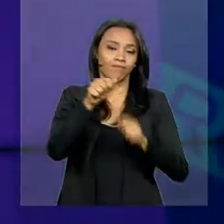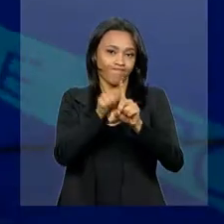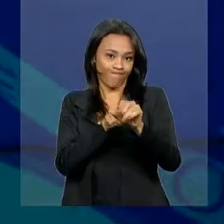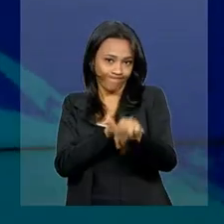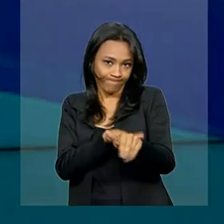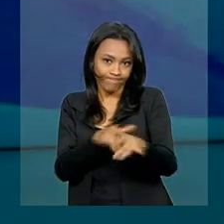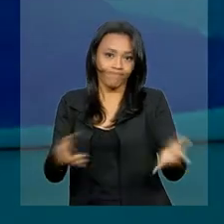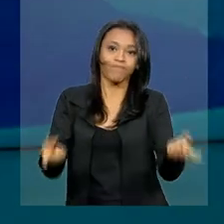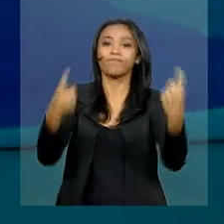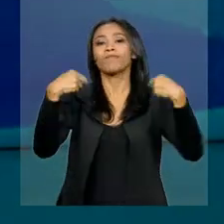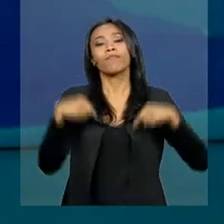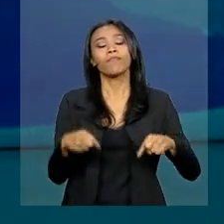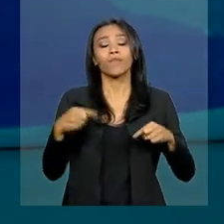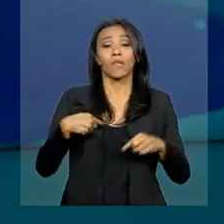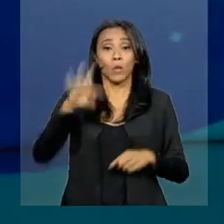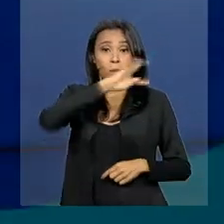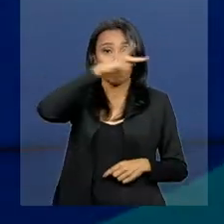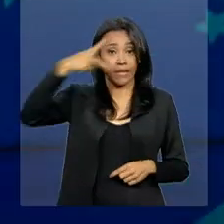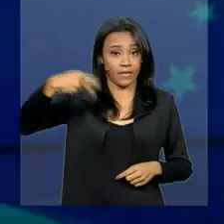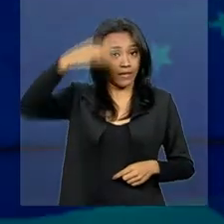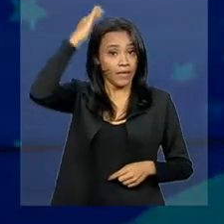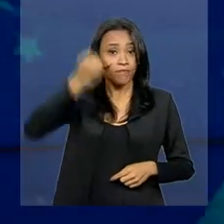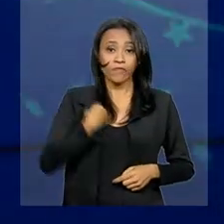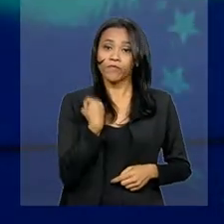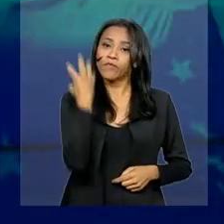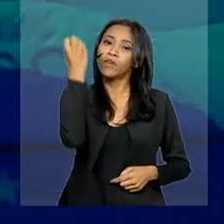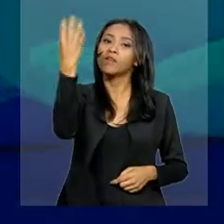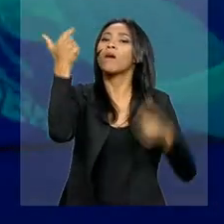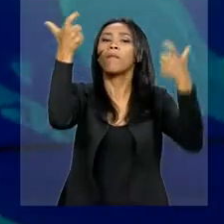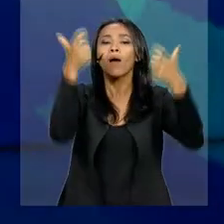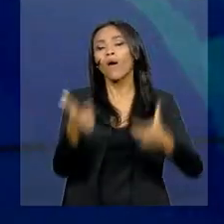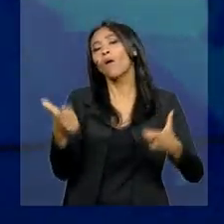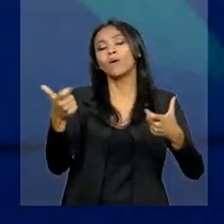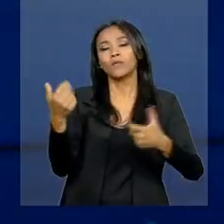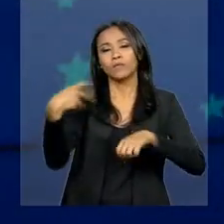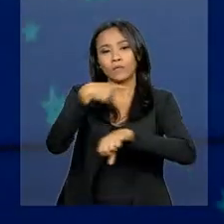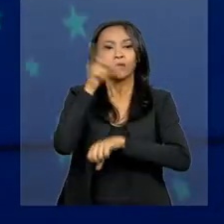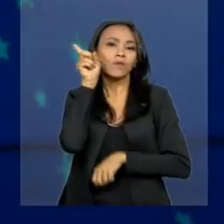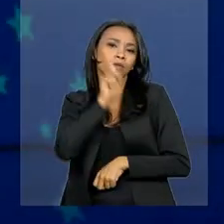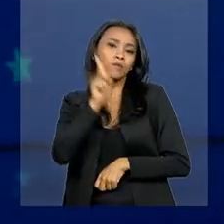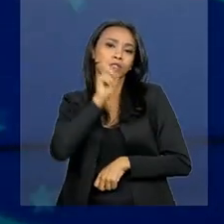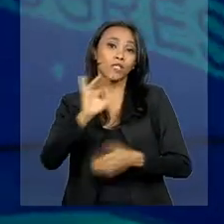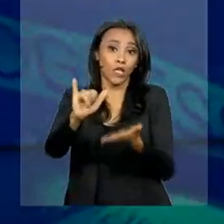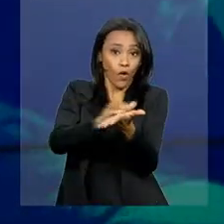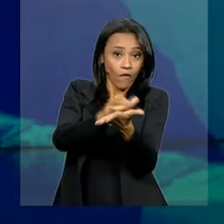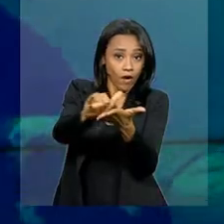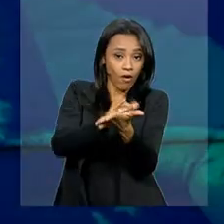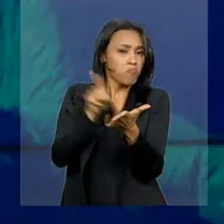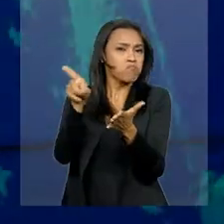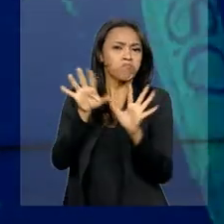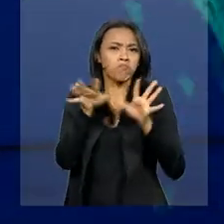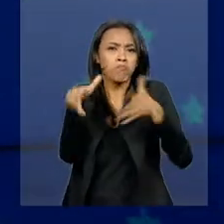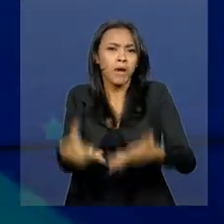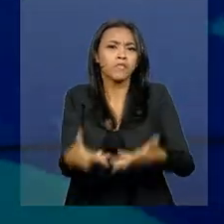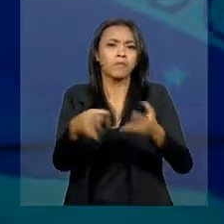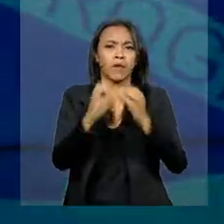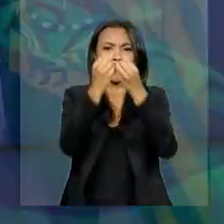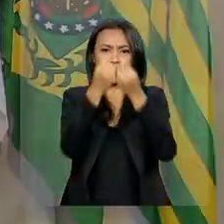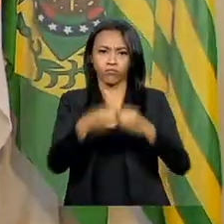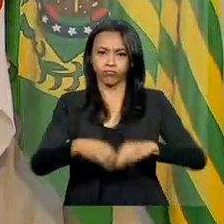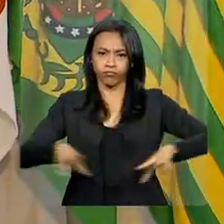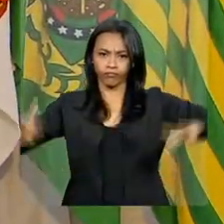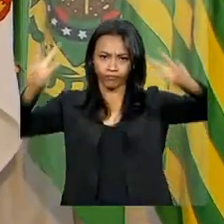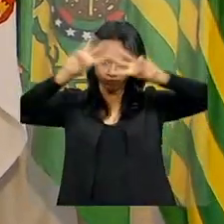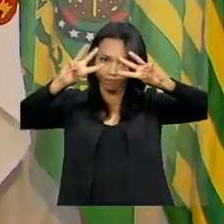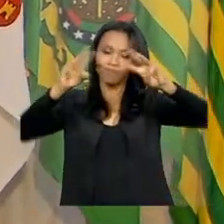O presidente Michel Temer está em Nova Iorque, nos Estados Unidos, para participar da Assembleia Geral das Nações Unidas. Antes de